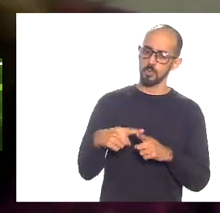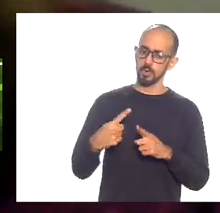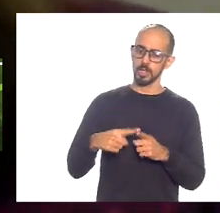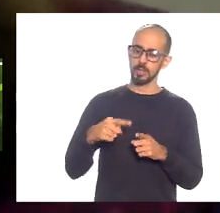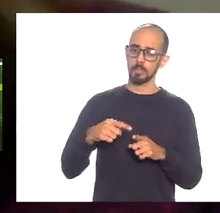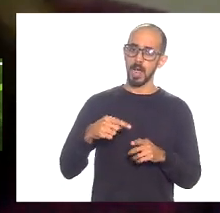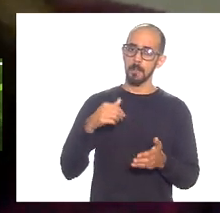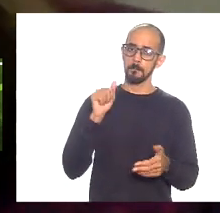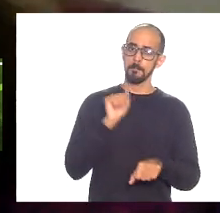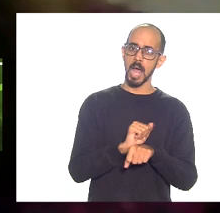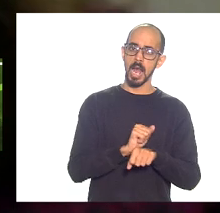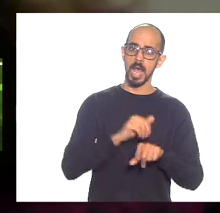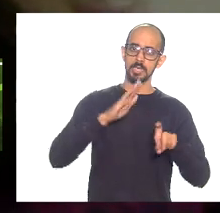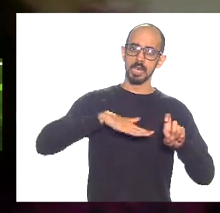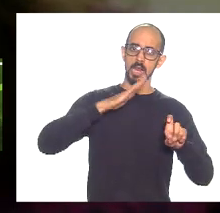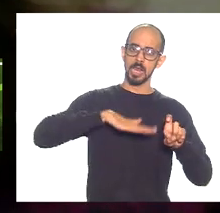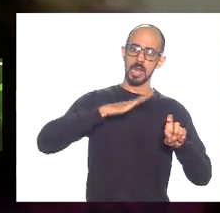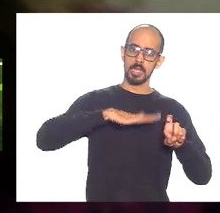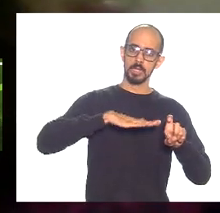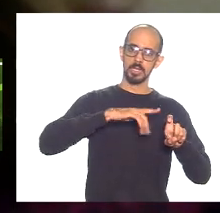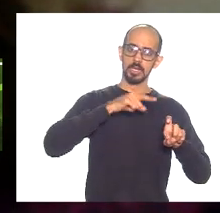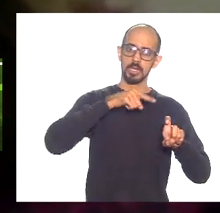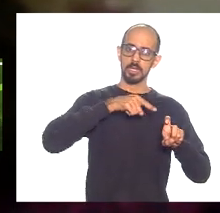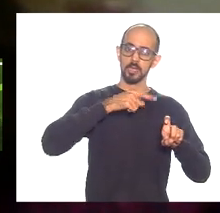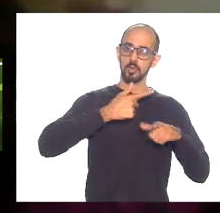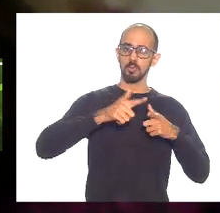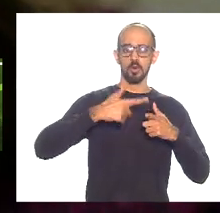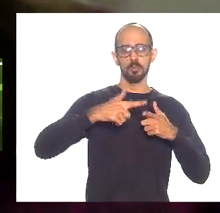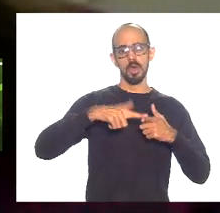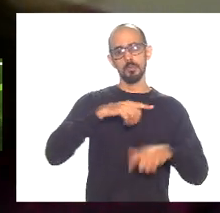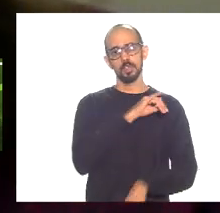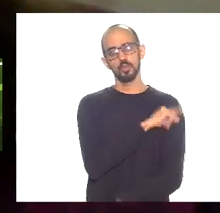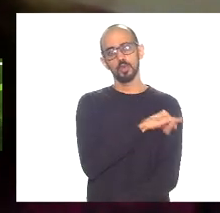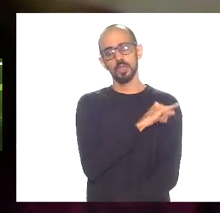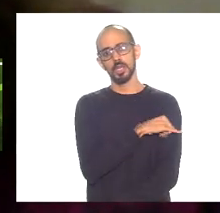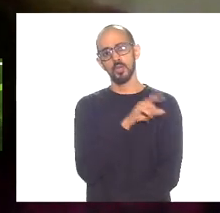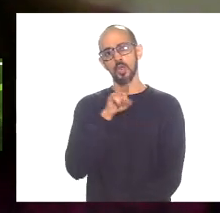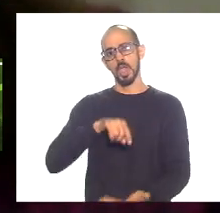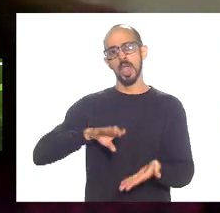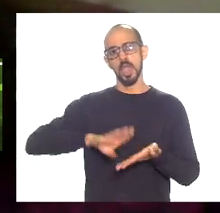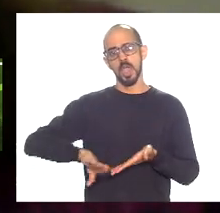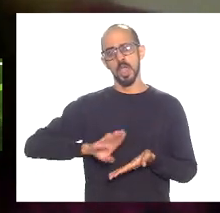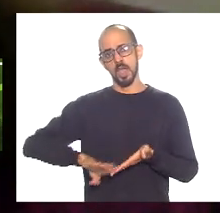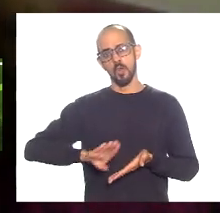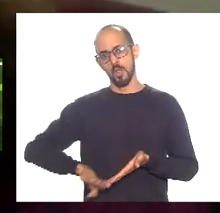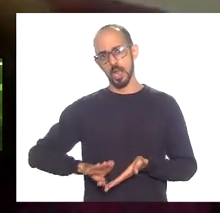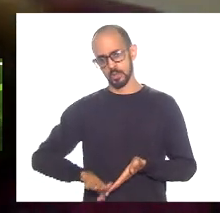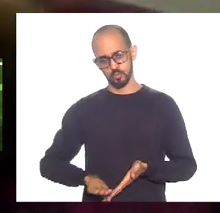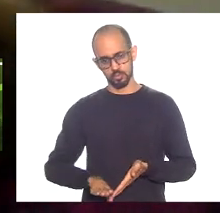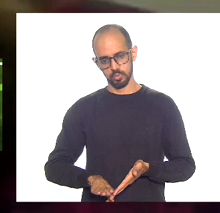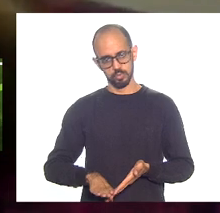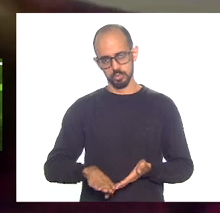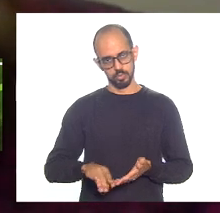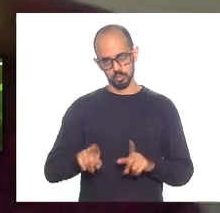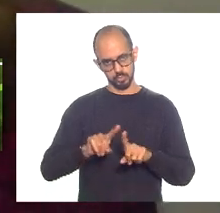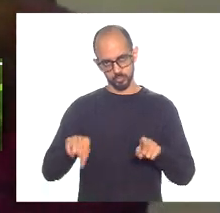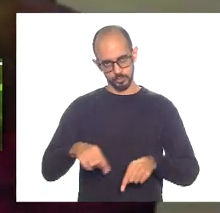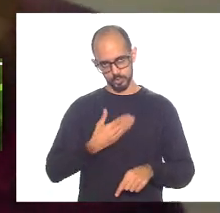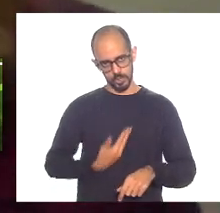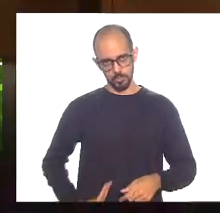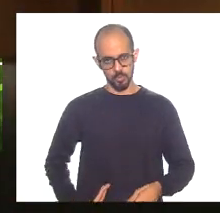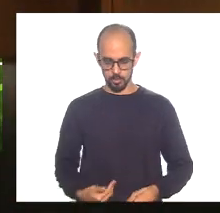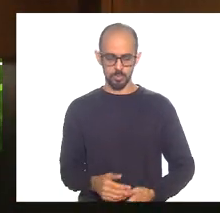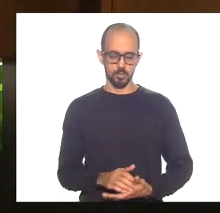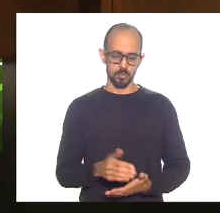lenda urbana que o problema do estado do Rio de Janeiro está centrado na questão dos servidores públicos obrigada